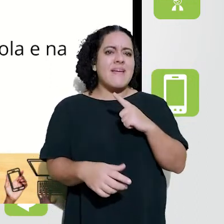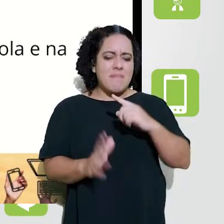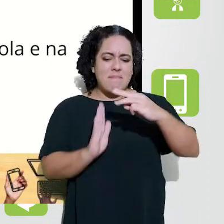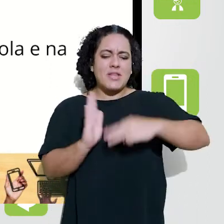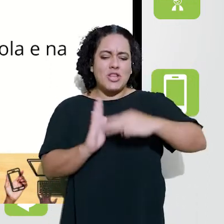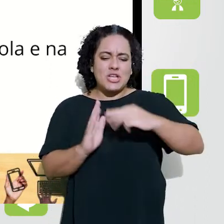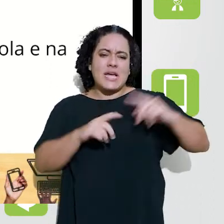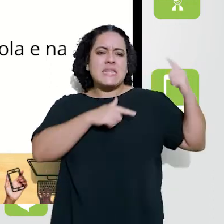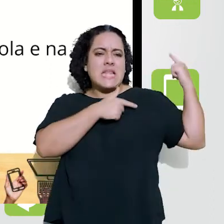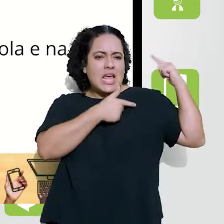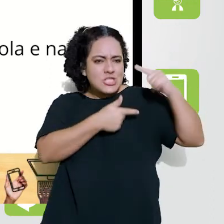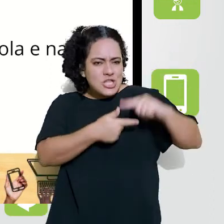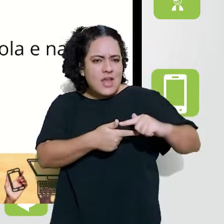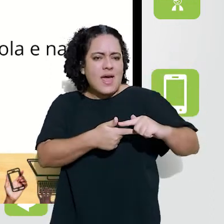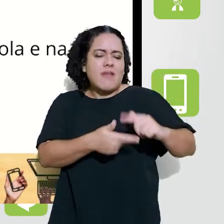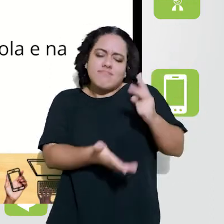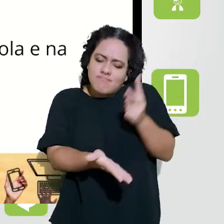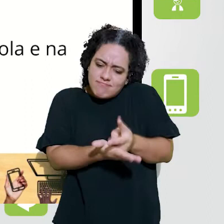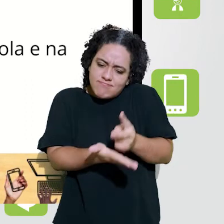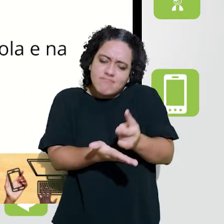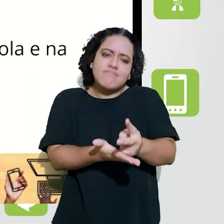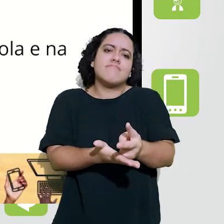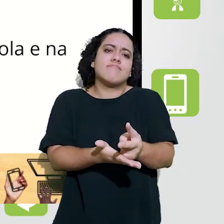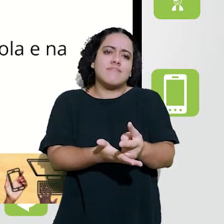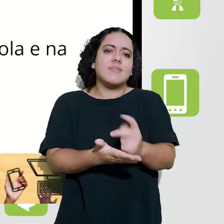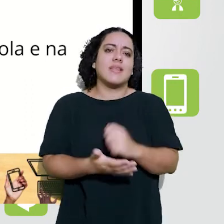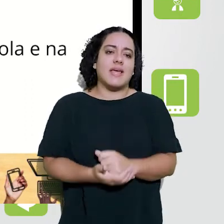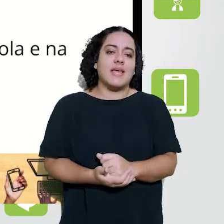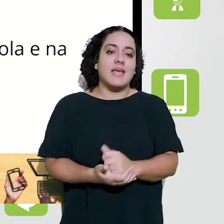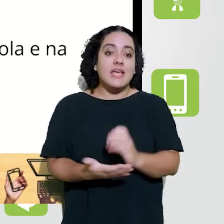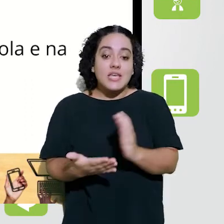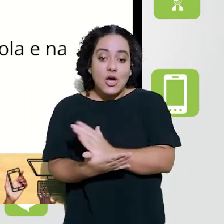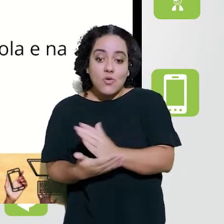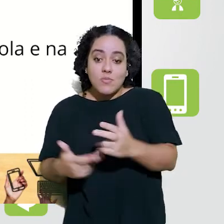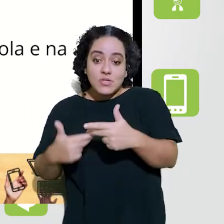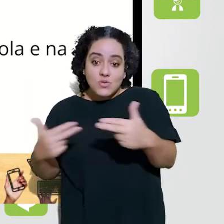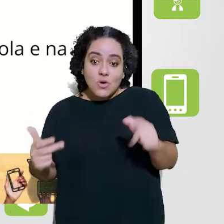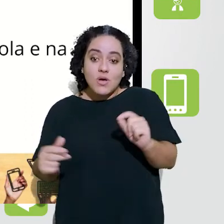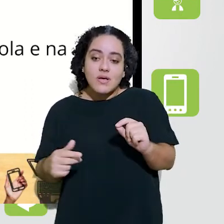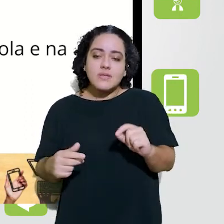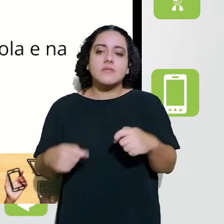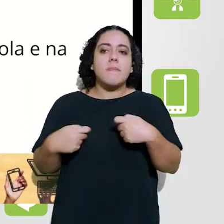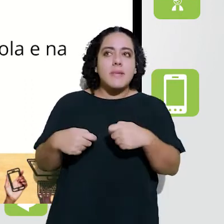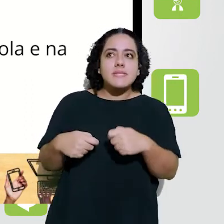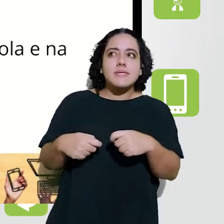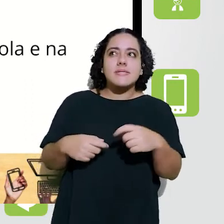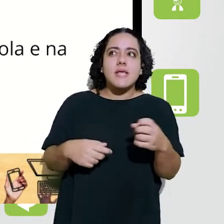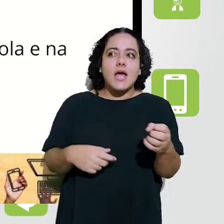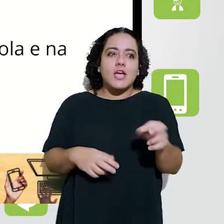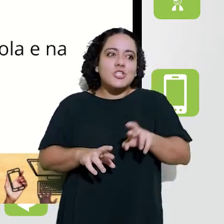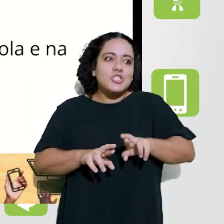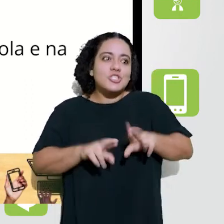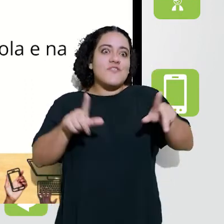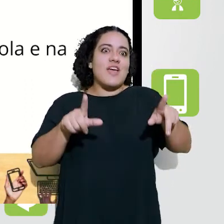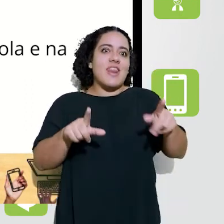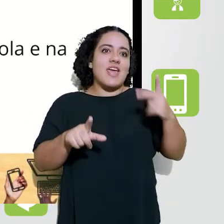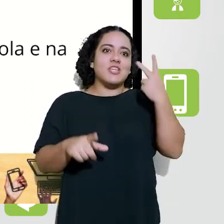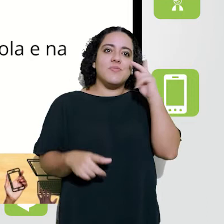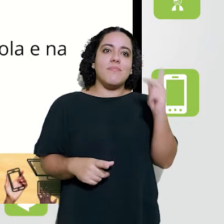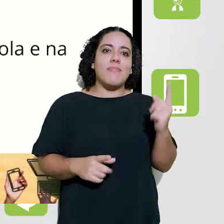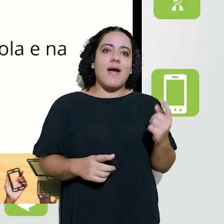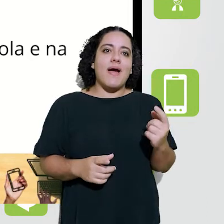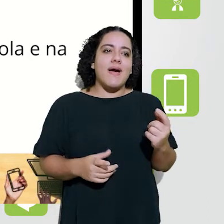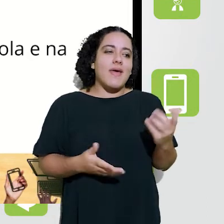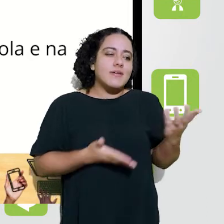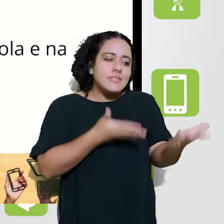Algumas ainda são as mais tradicionais, precisa oportunidade. Mas outras precisam ser um pouco